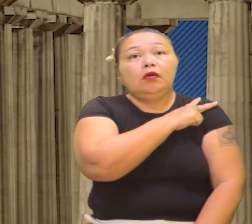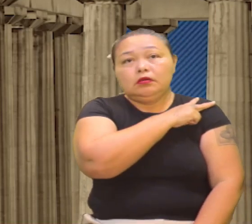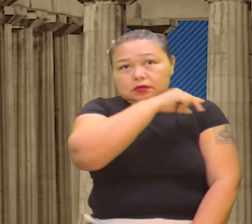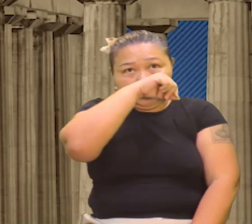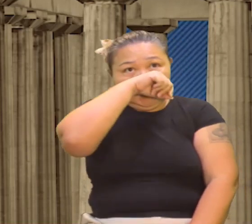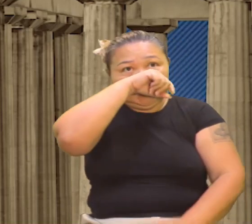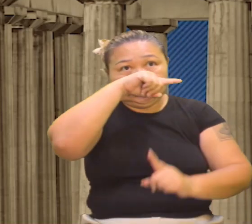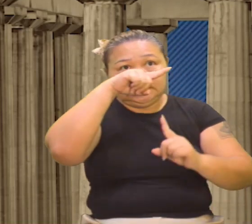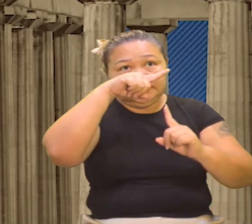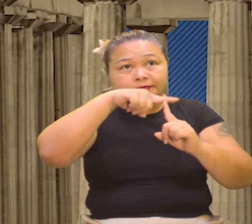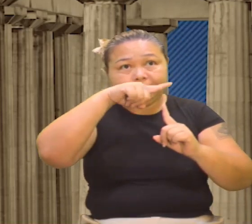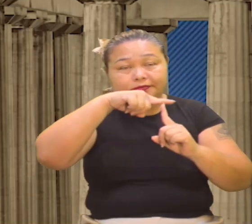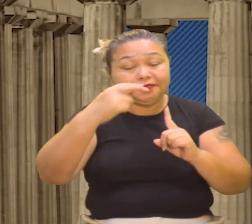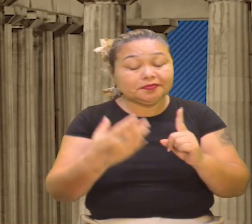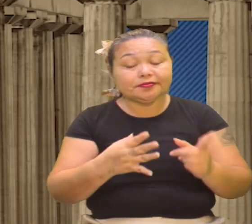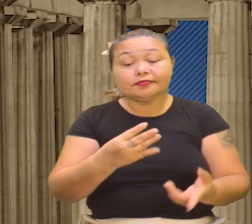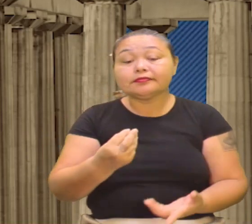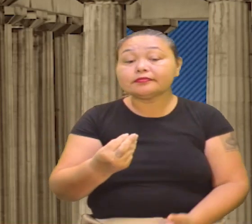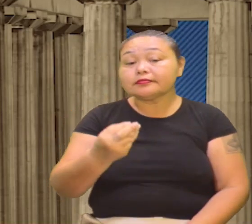conhecimento.